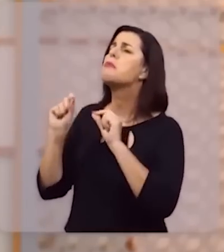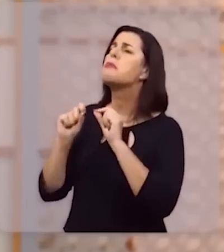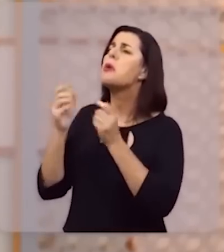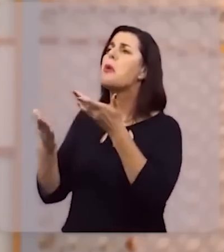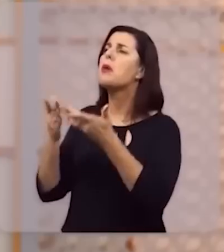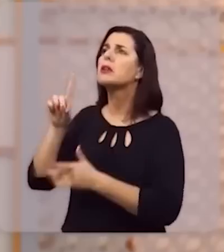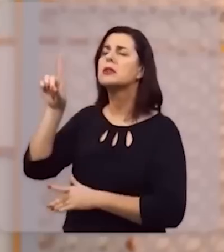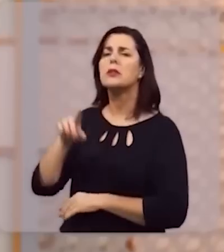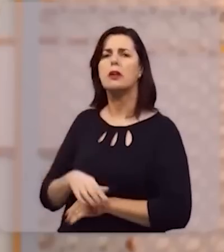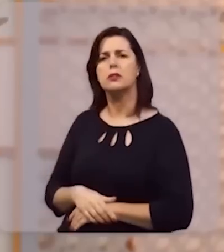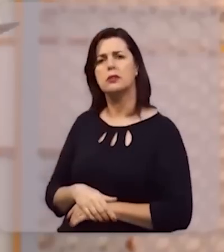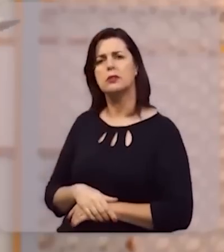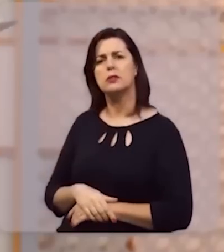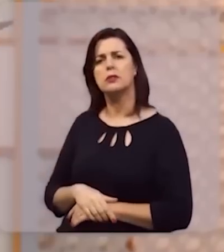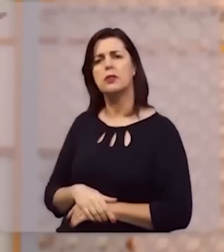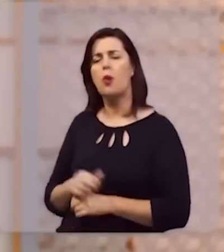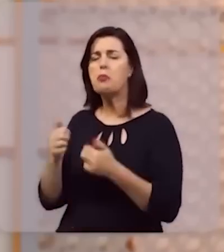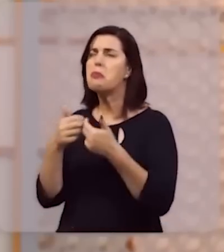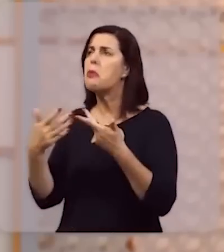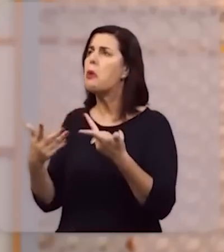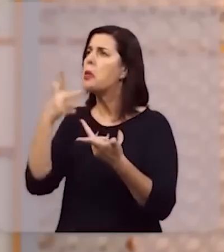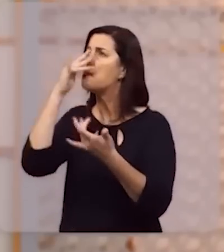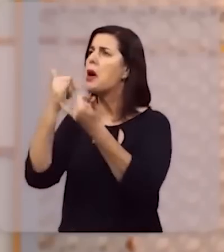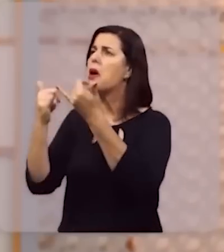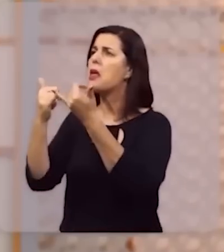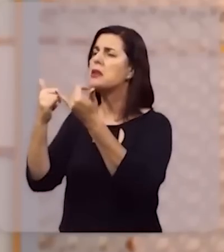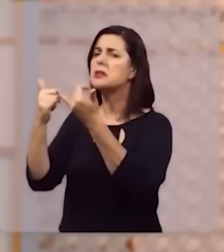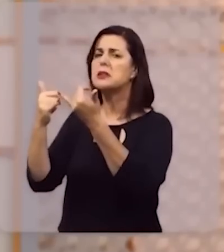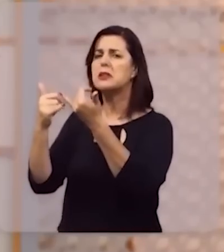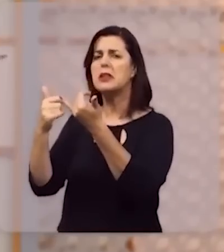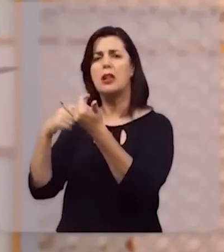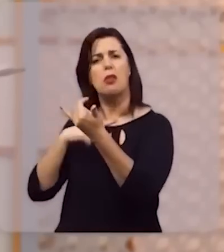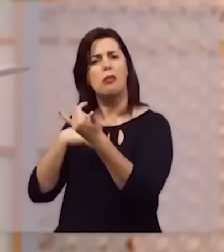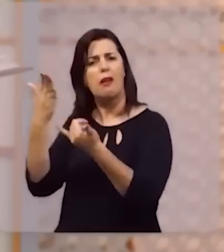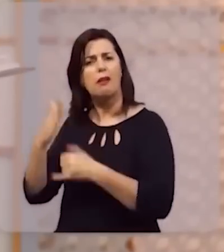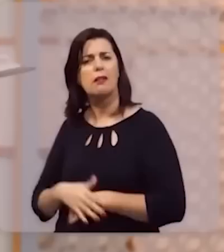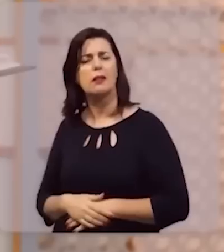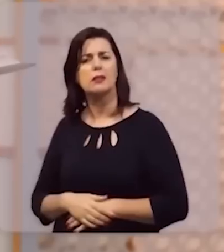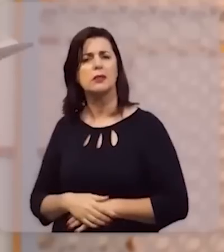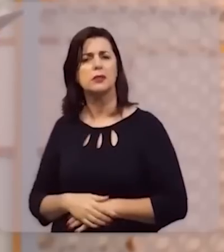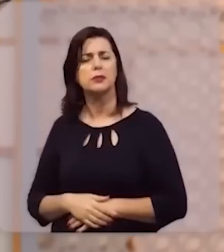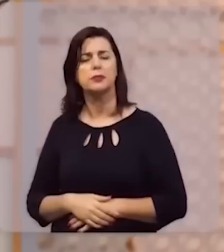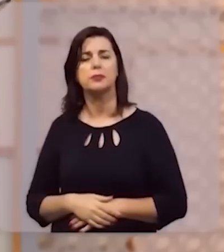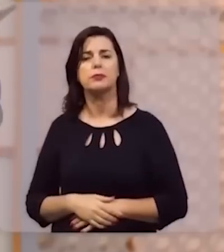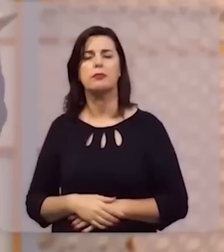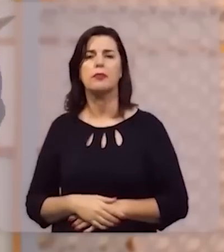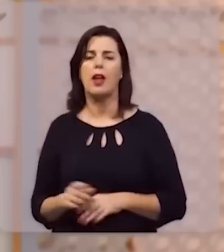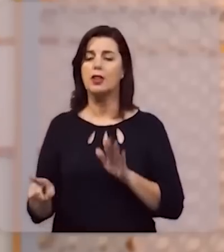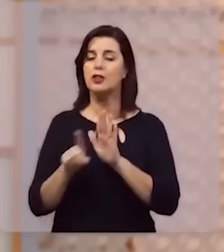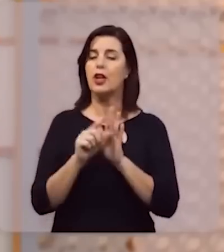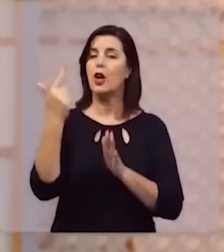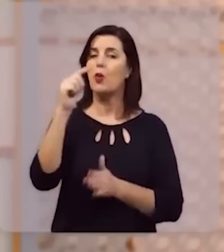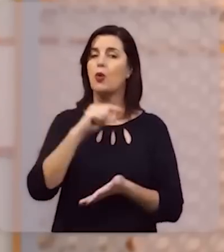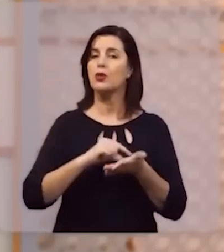a Deus? Ou que coisa semelhante confrontareis com ele? Mas chega no